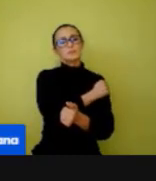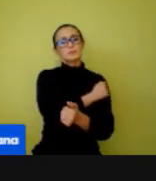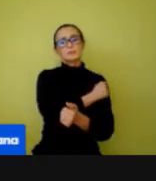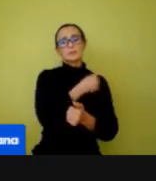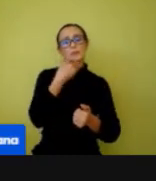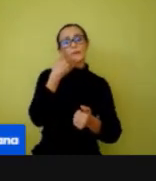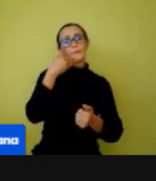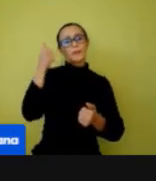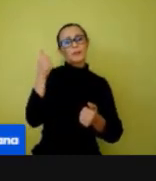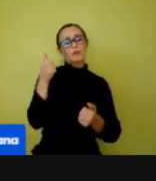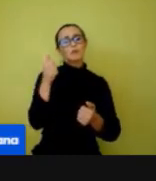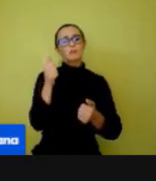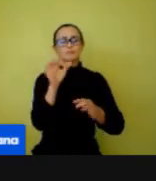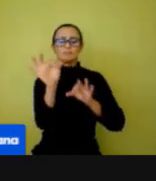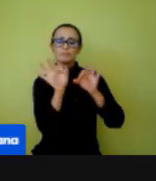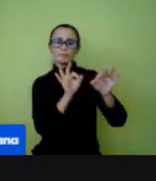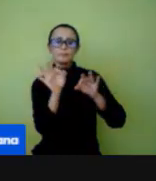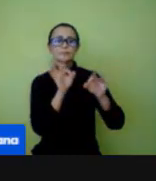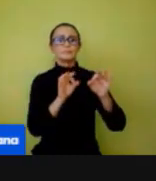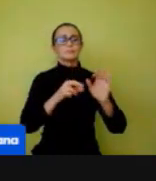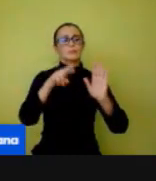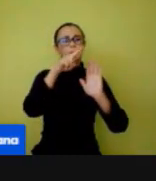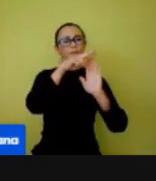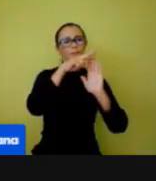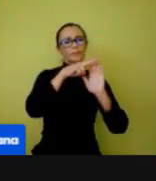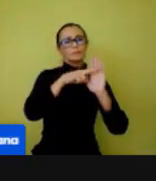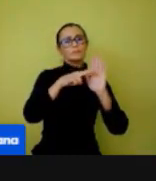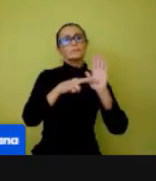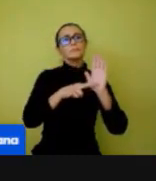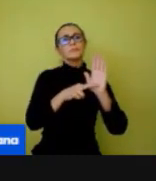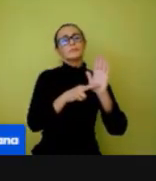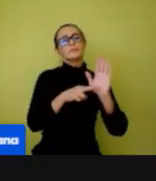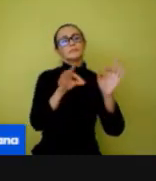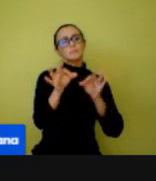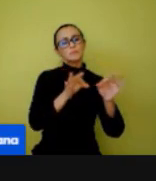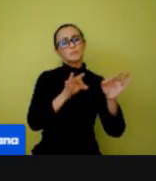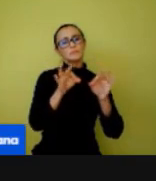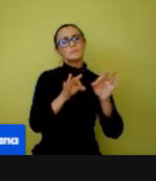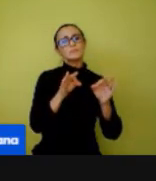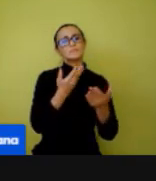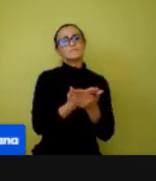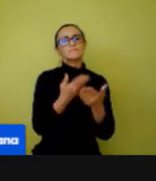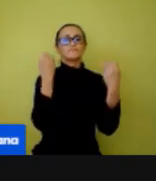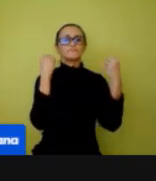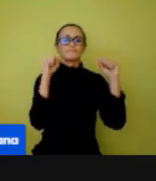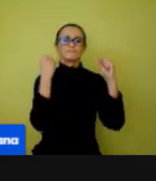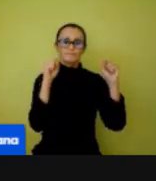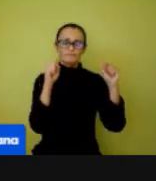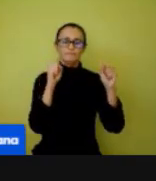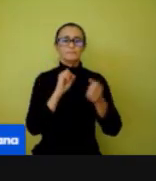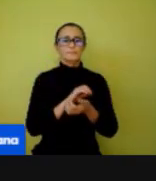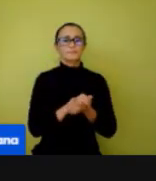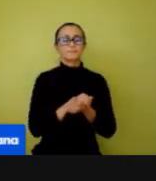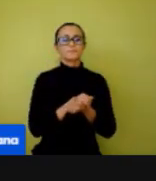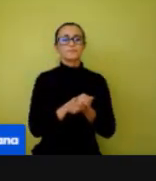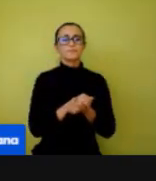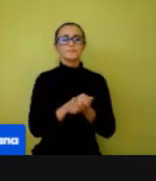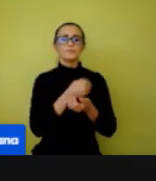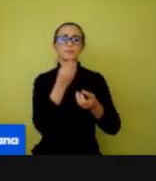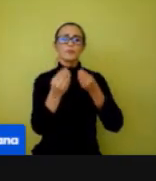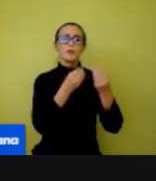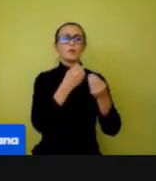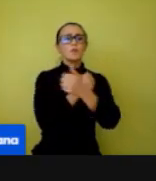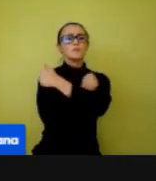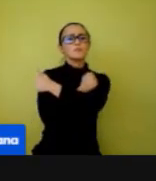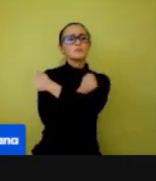as regras, as rotinas de aula de educação física. Em relação aos alunos, o que eles devem